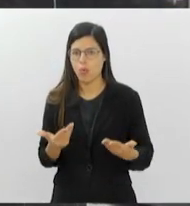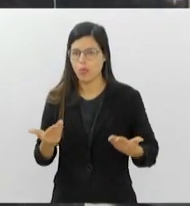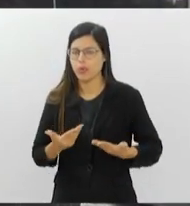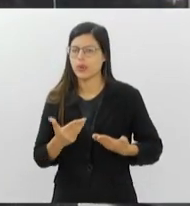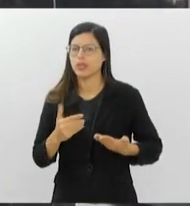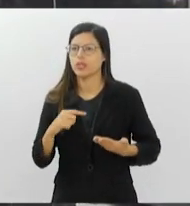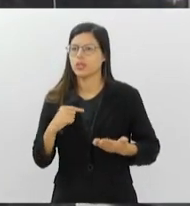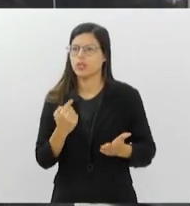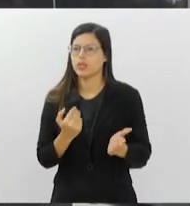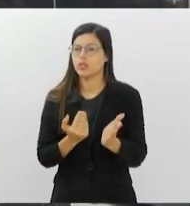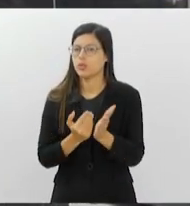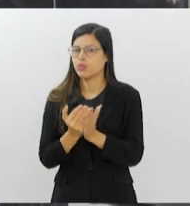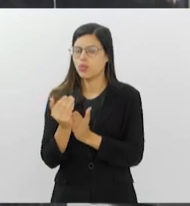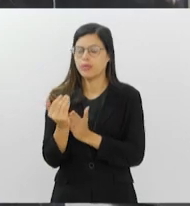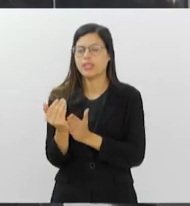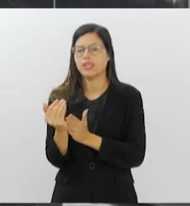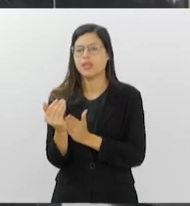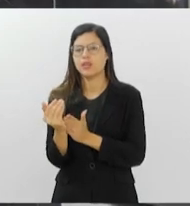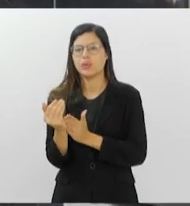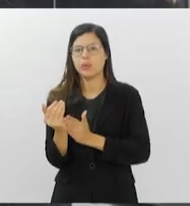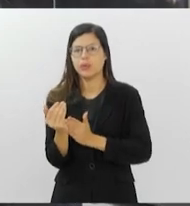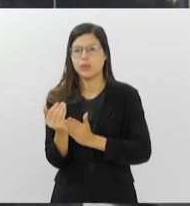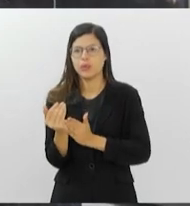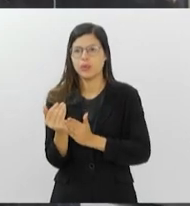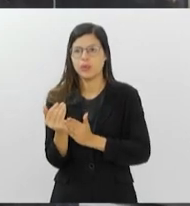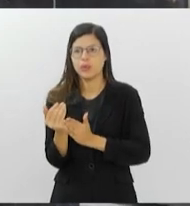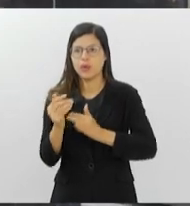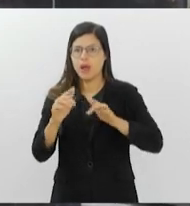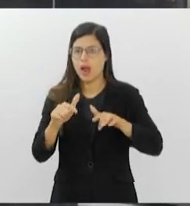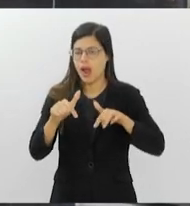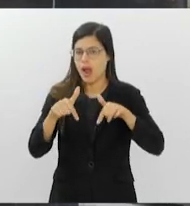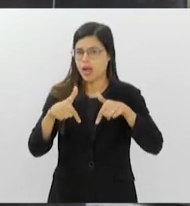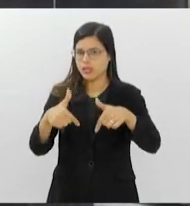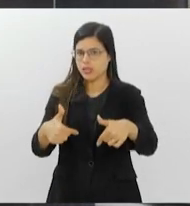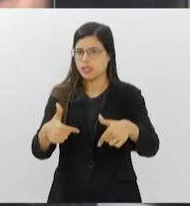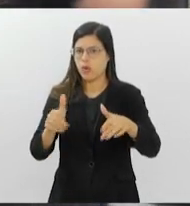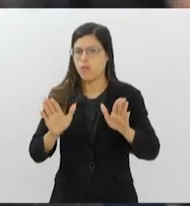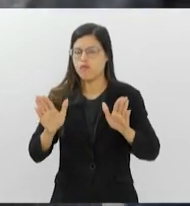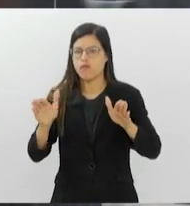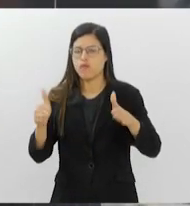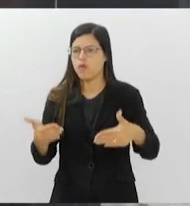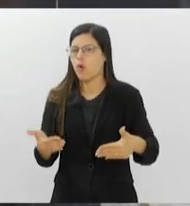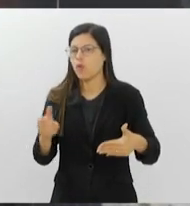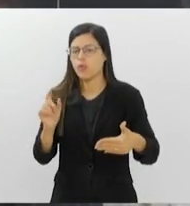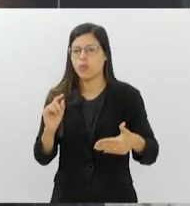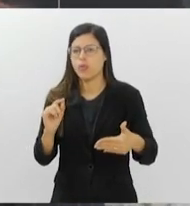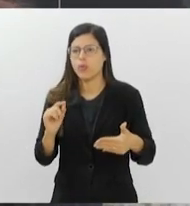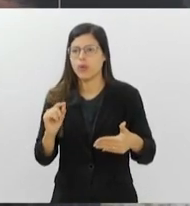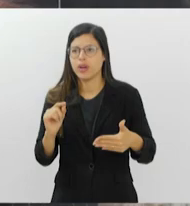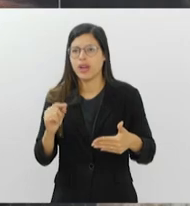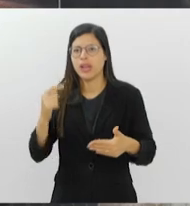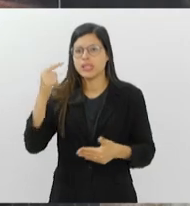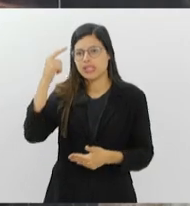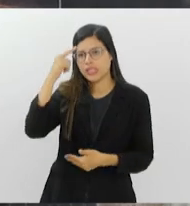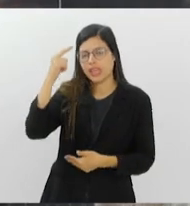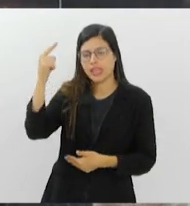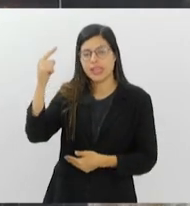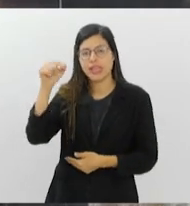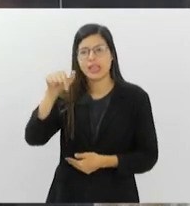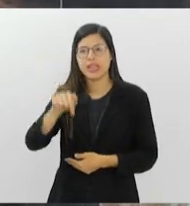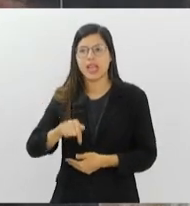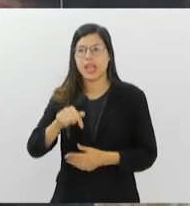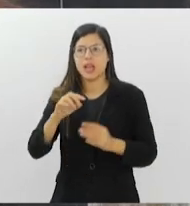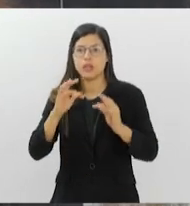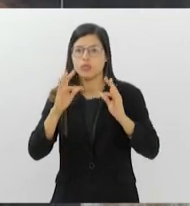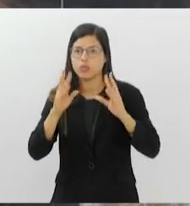está começando uma ação que é voltada exatamente para essa ideia de que